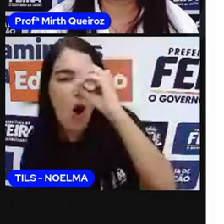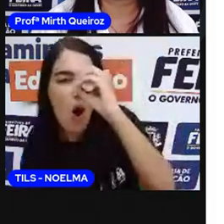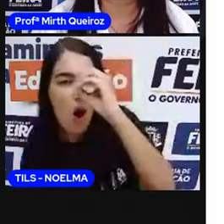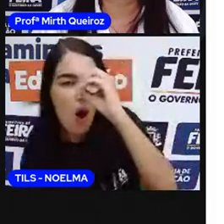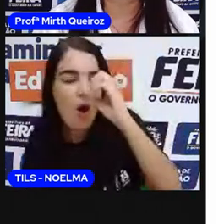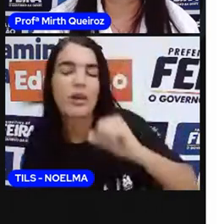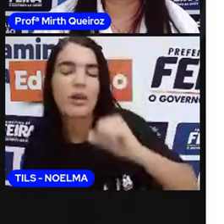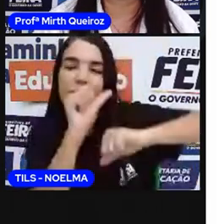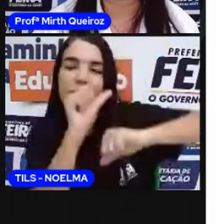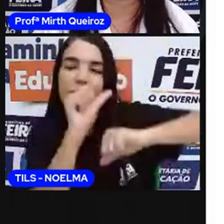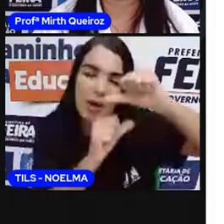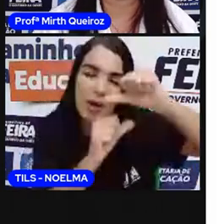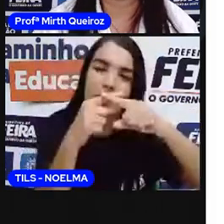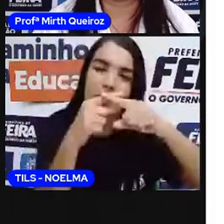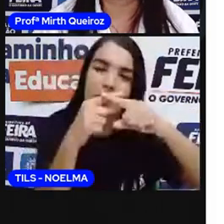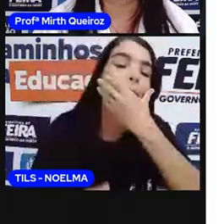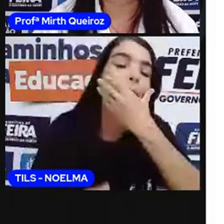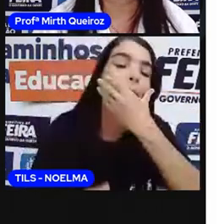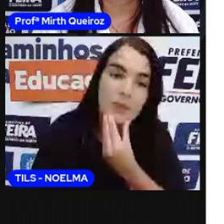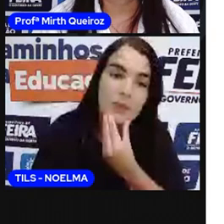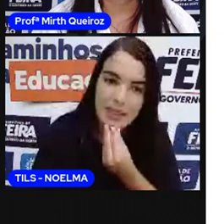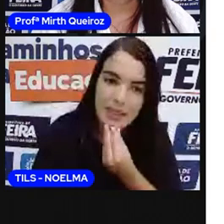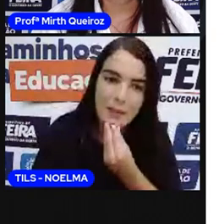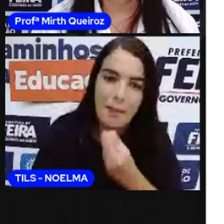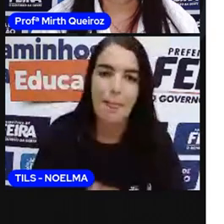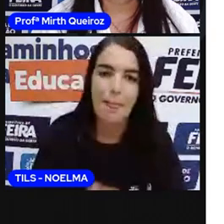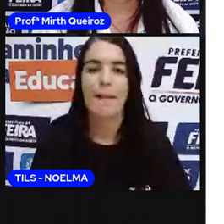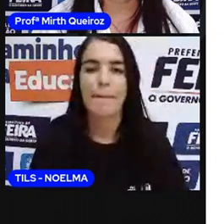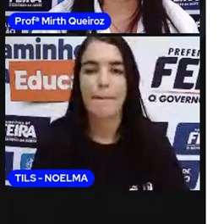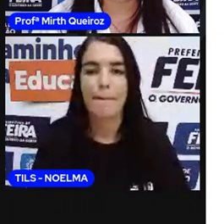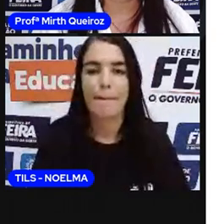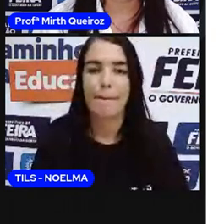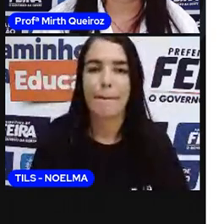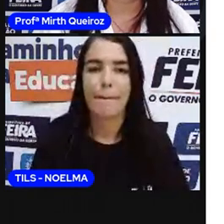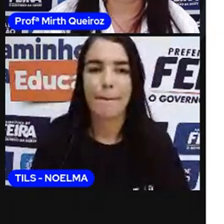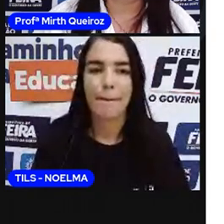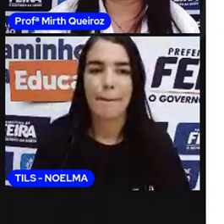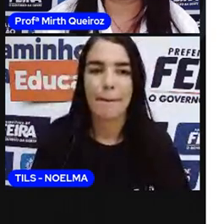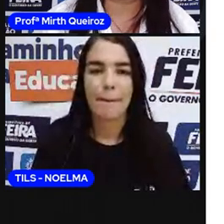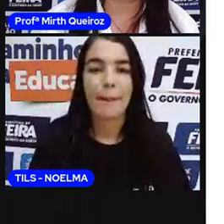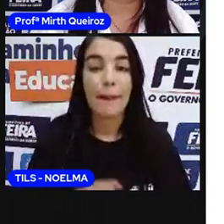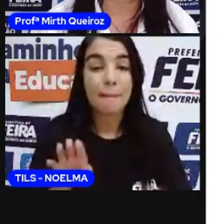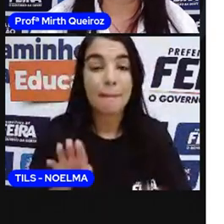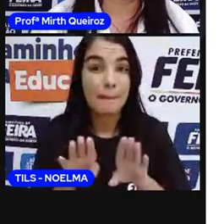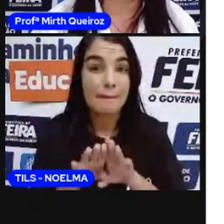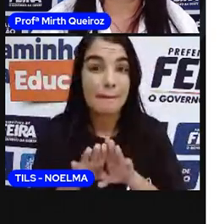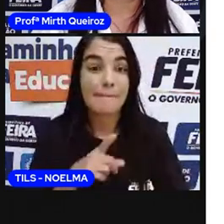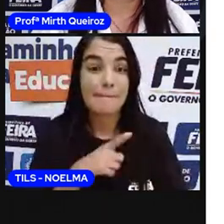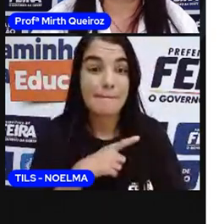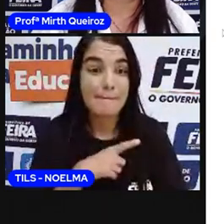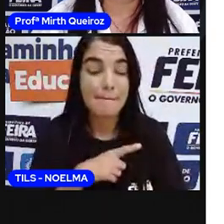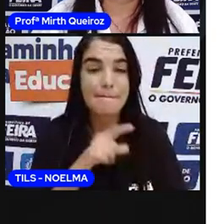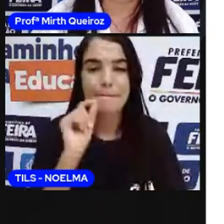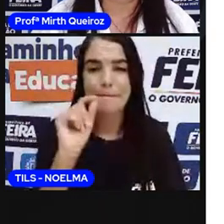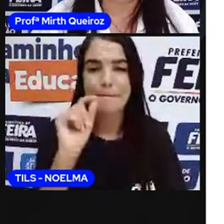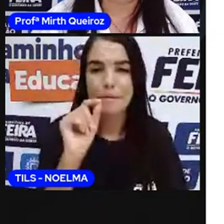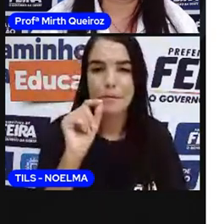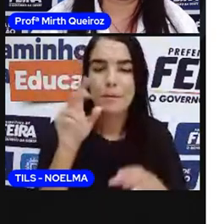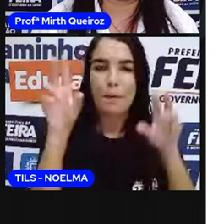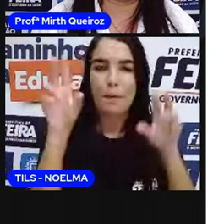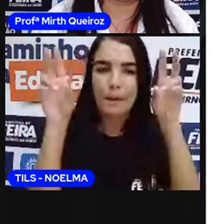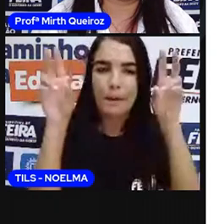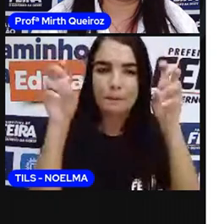palavra masculina, certo? Aí nós temos o, vamos observar na fechagem aí,